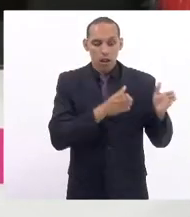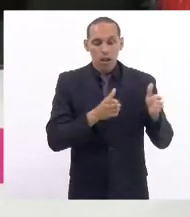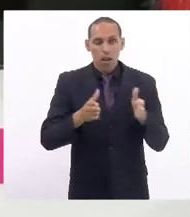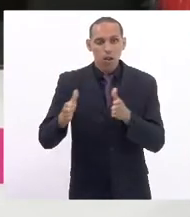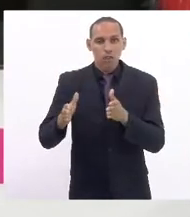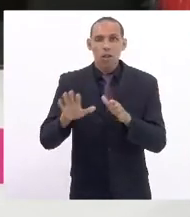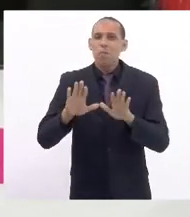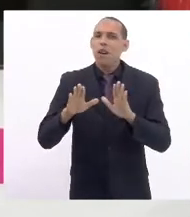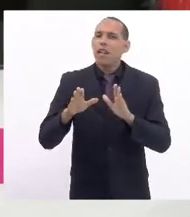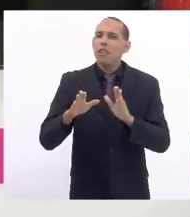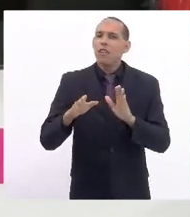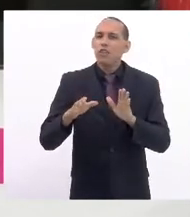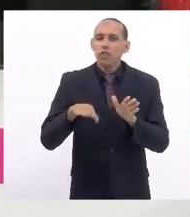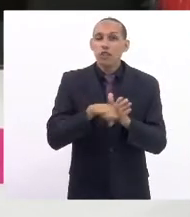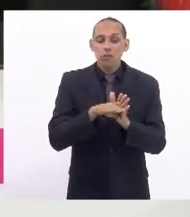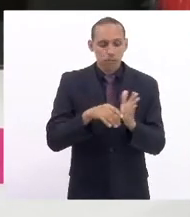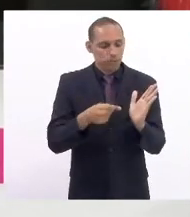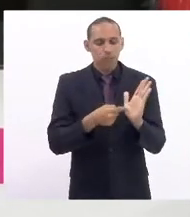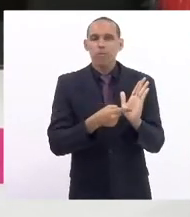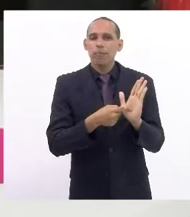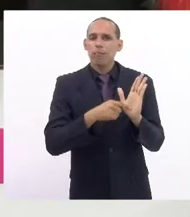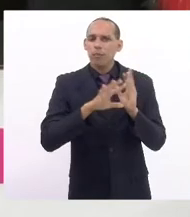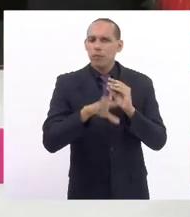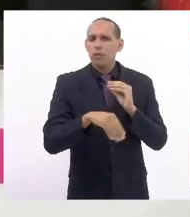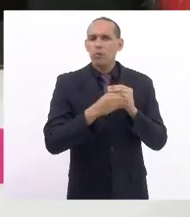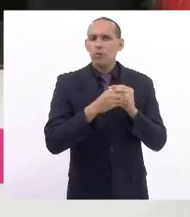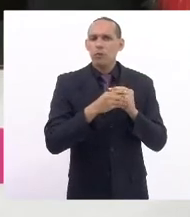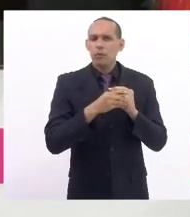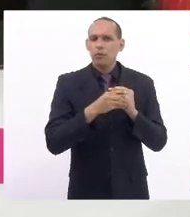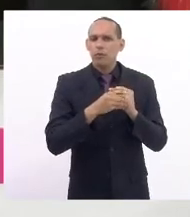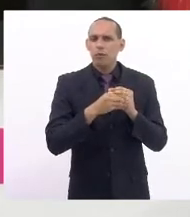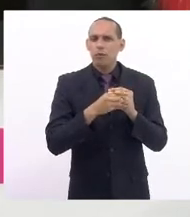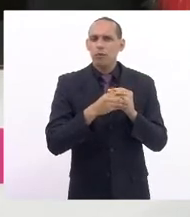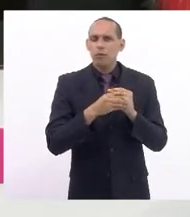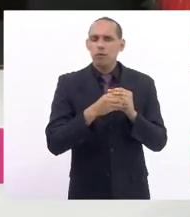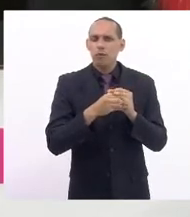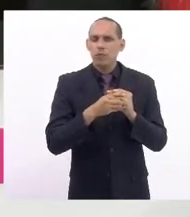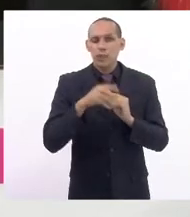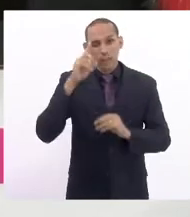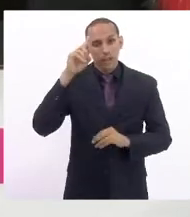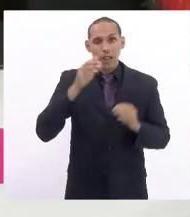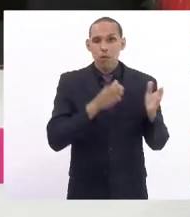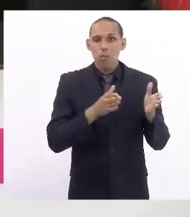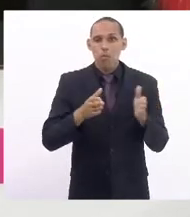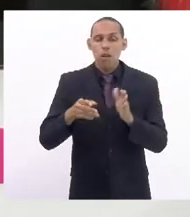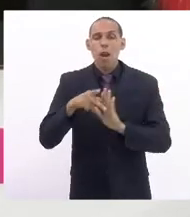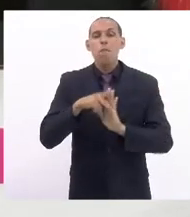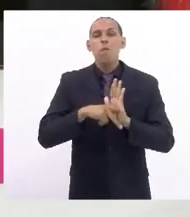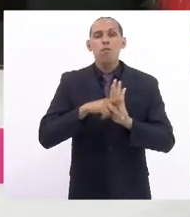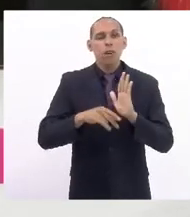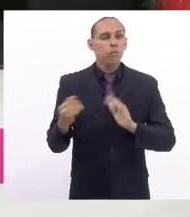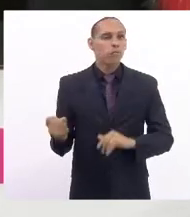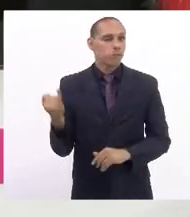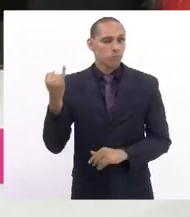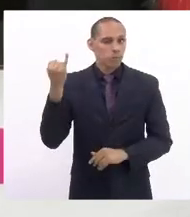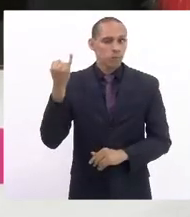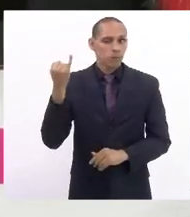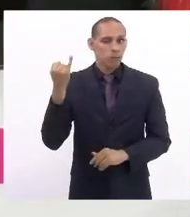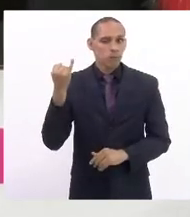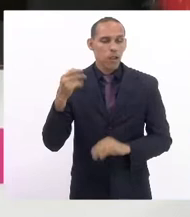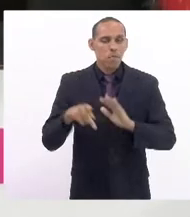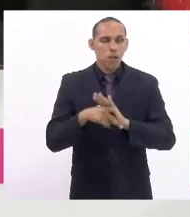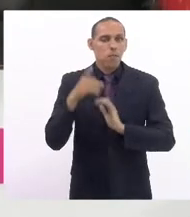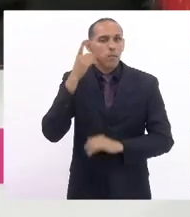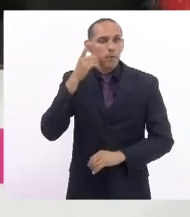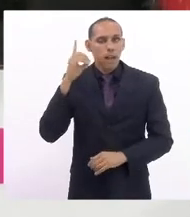uma inclusão para incluir na hora do dia um projeto muito importante da deputada